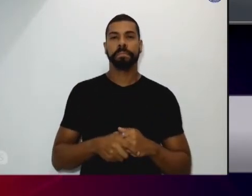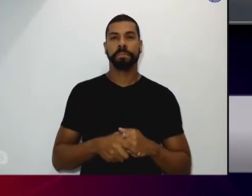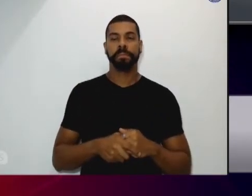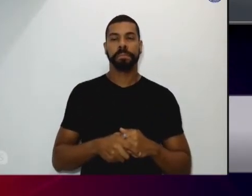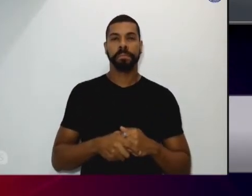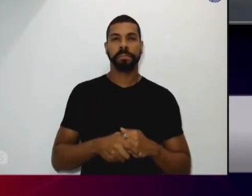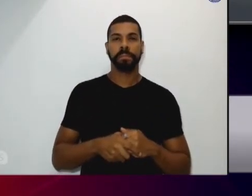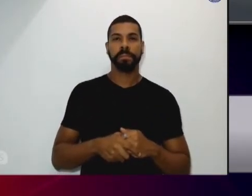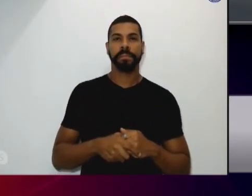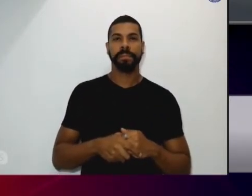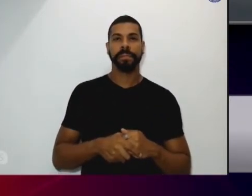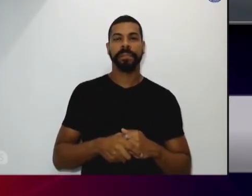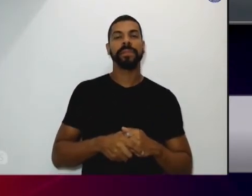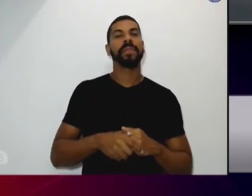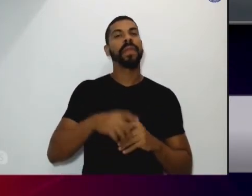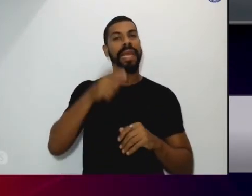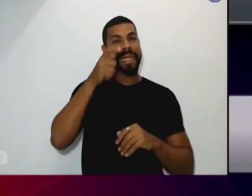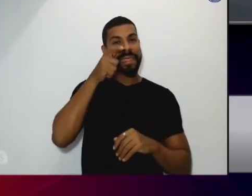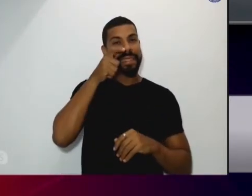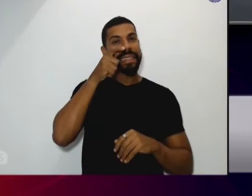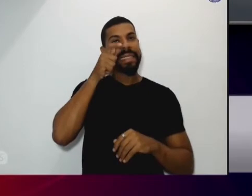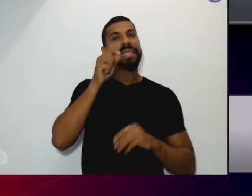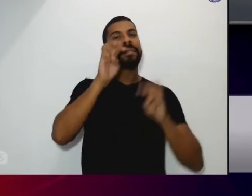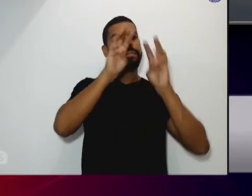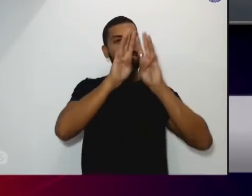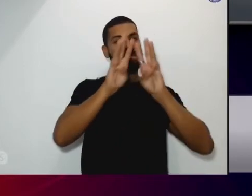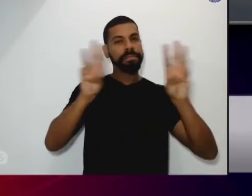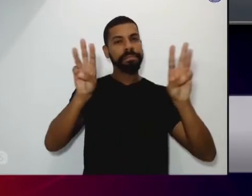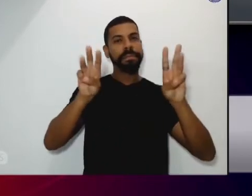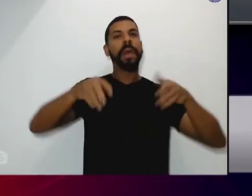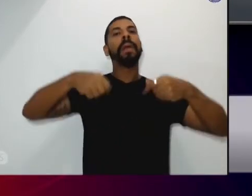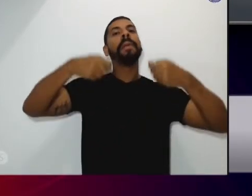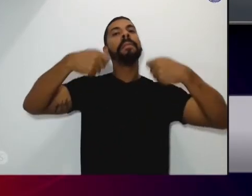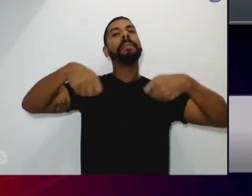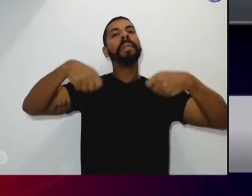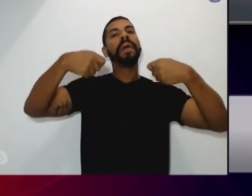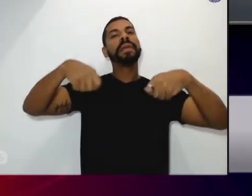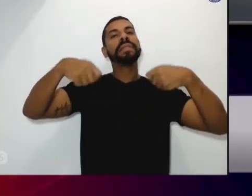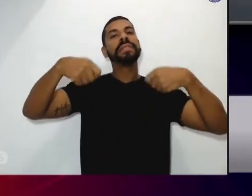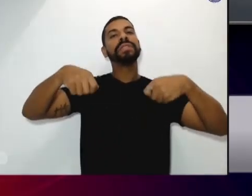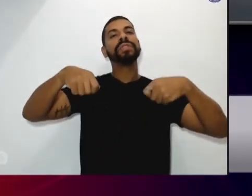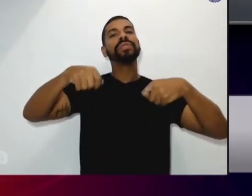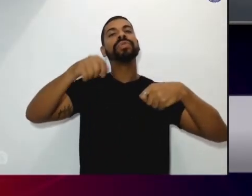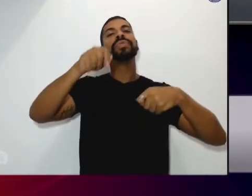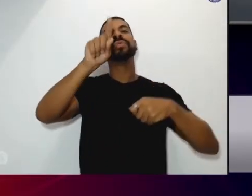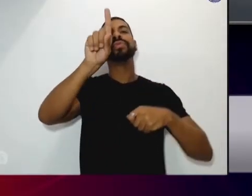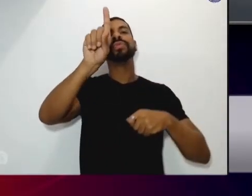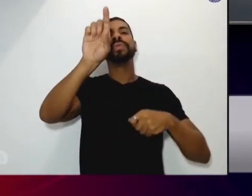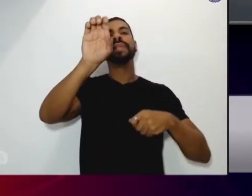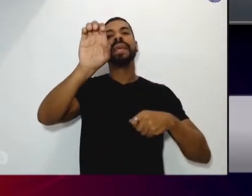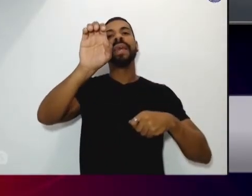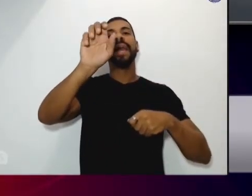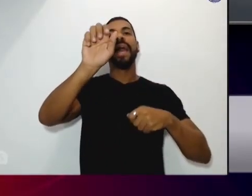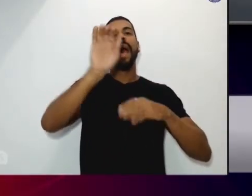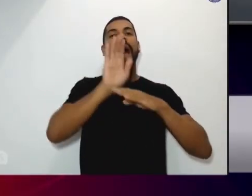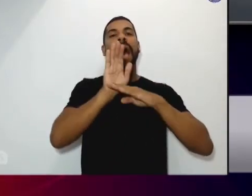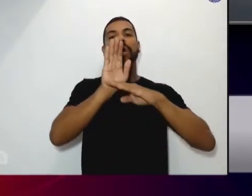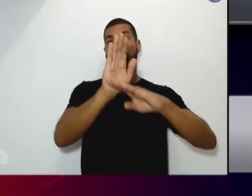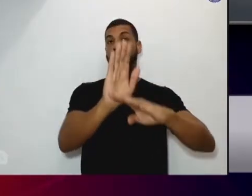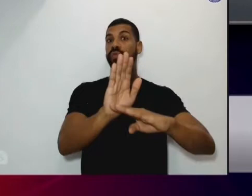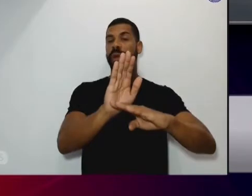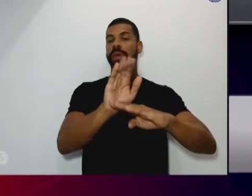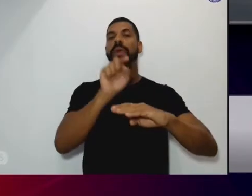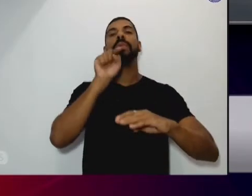acesse esse site lá vai ter um questionário pequenininho para ser respondido tudo que está lá as